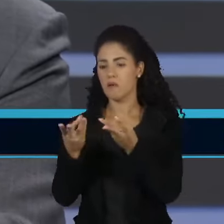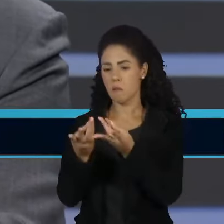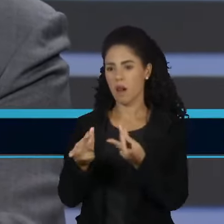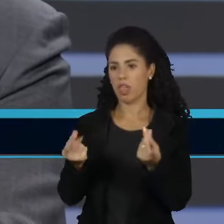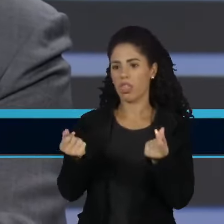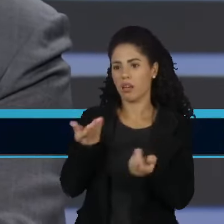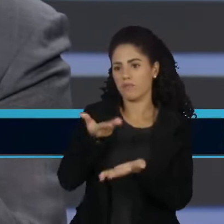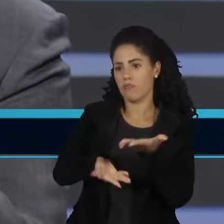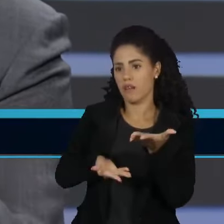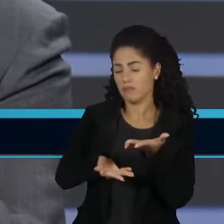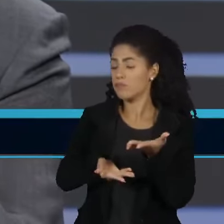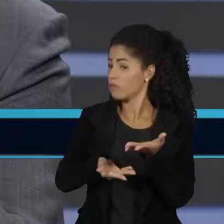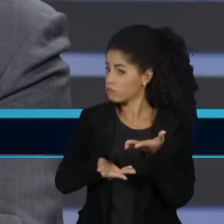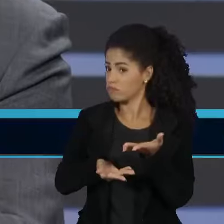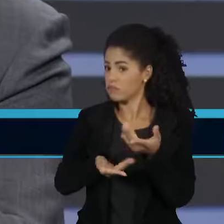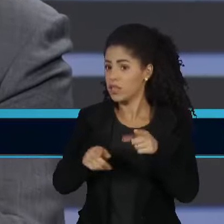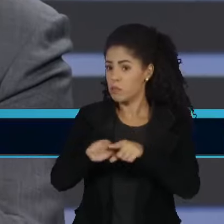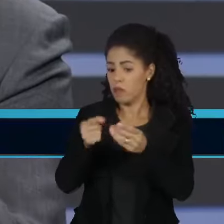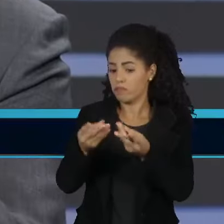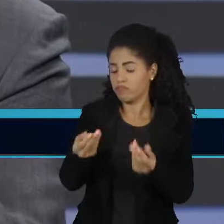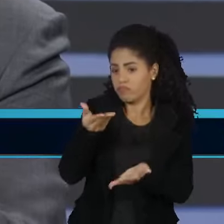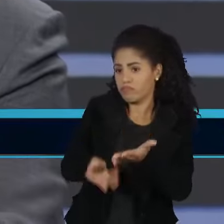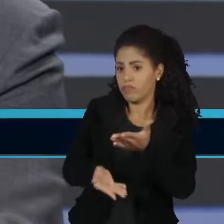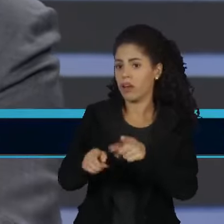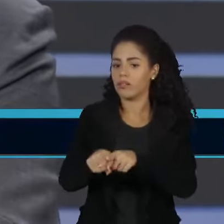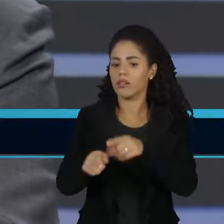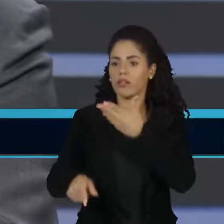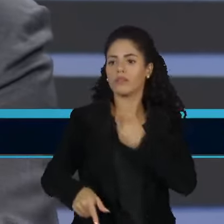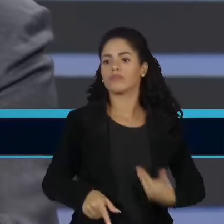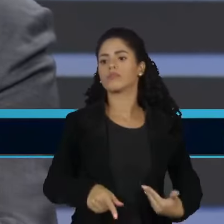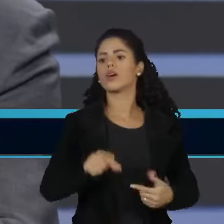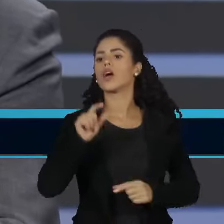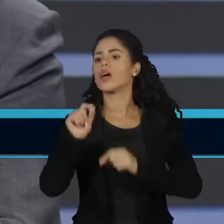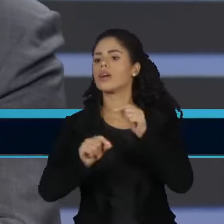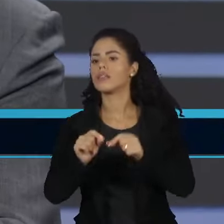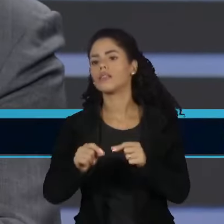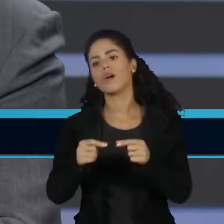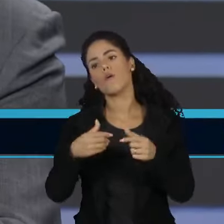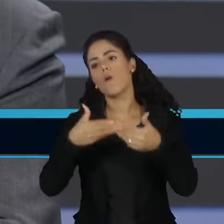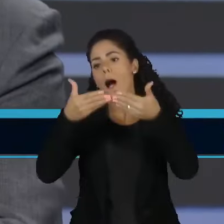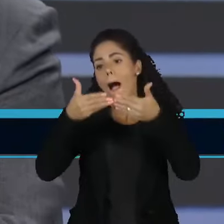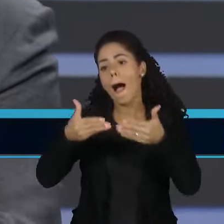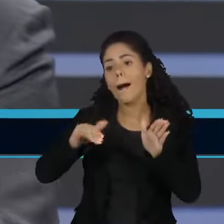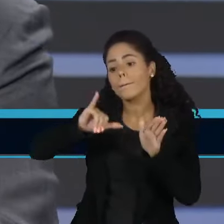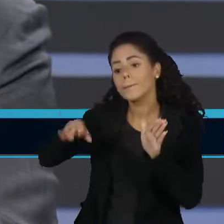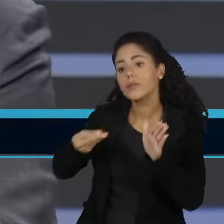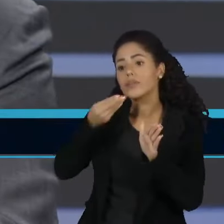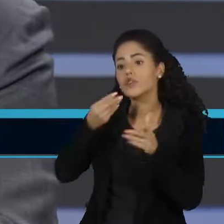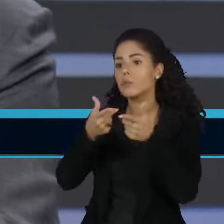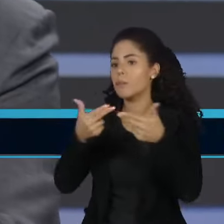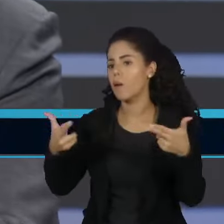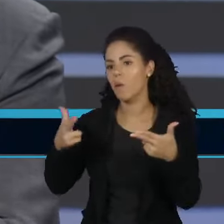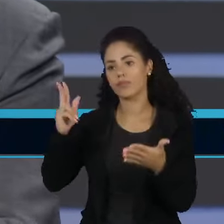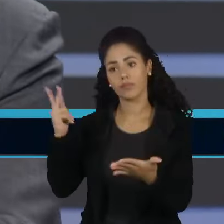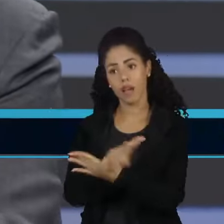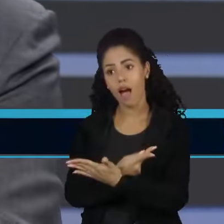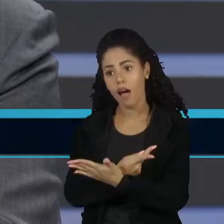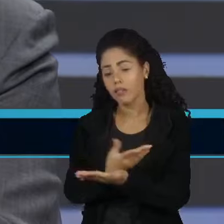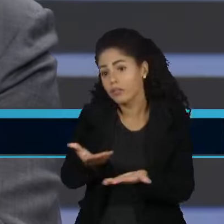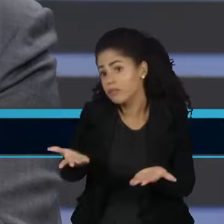e eficácia em termos de recursos públicos, você abre a porta para a má versação e desvios que são